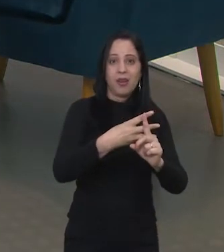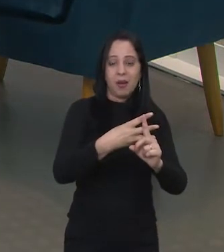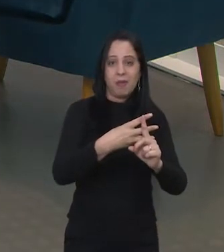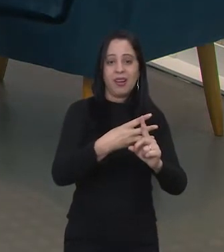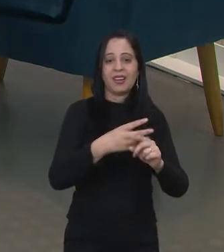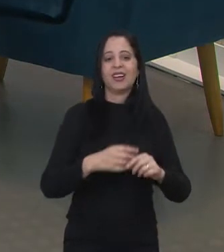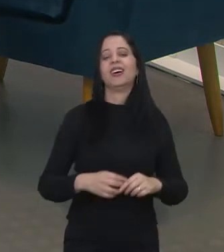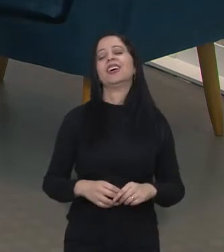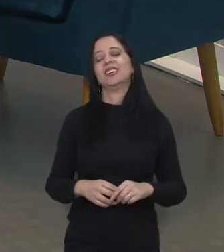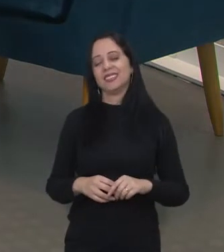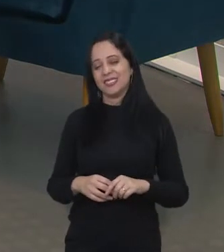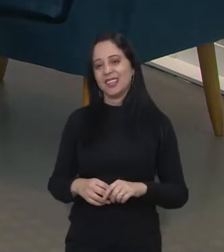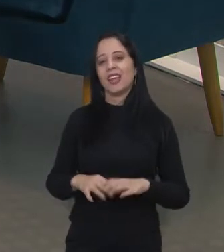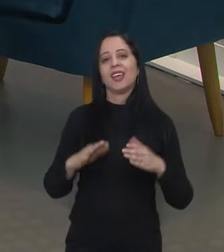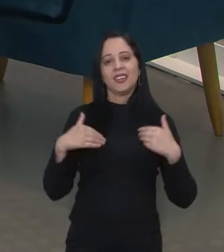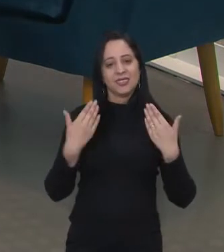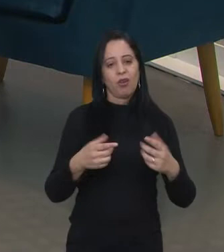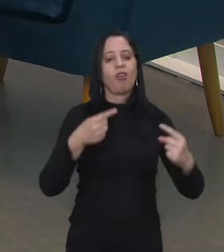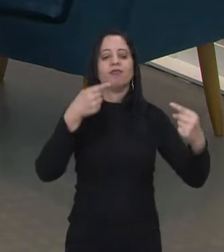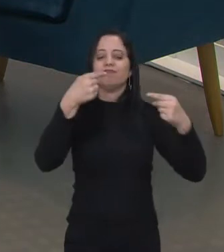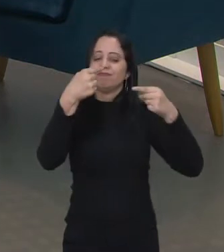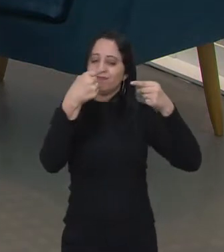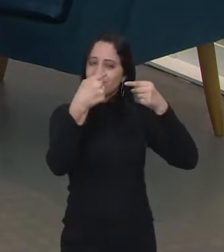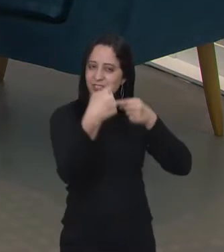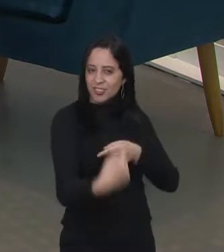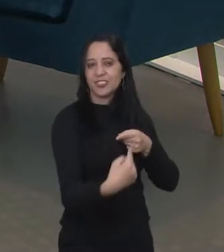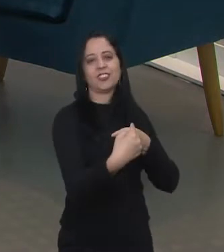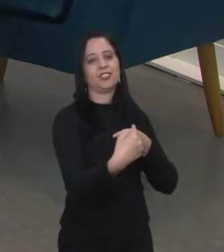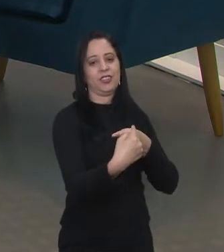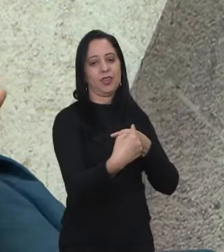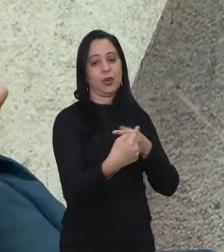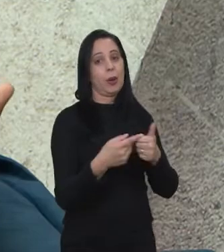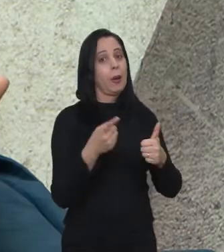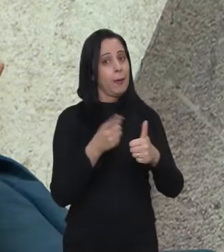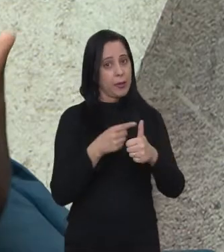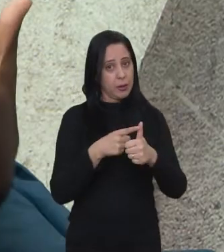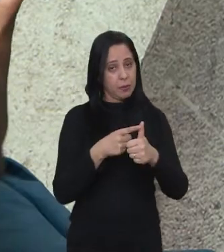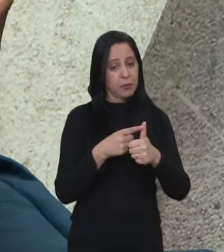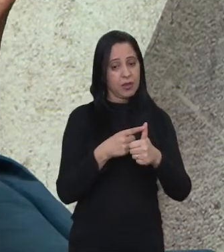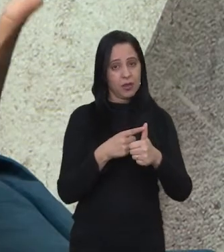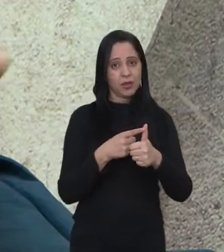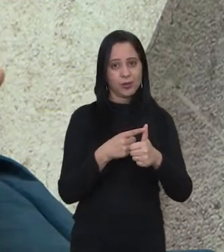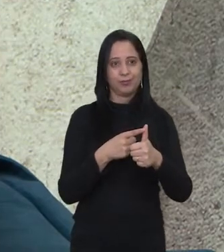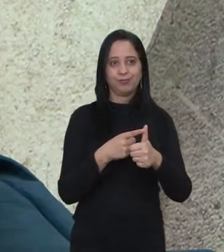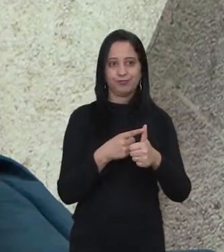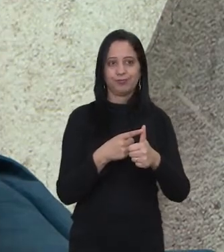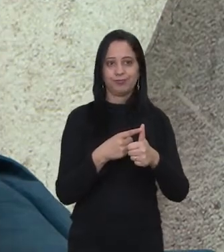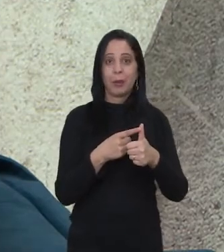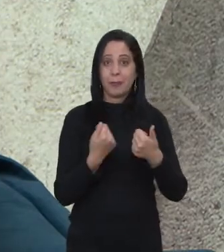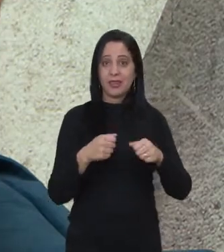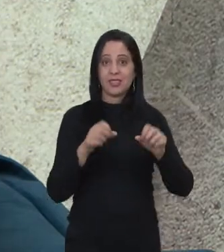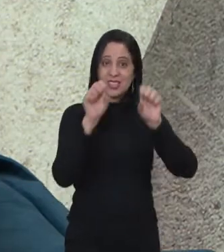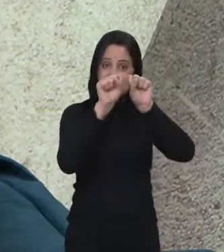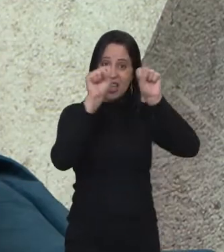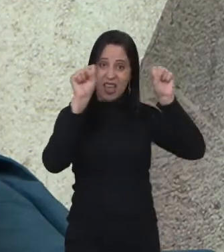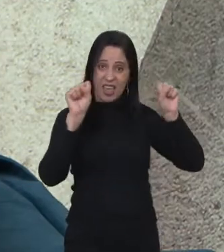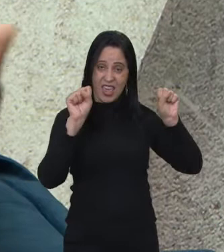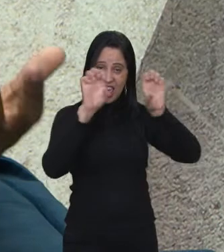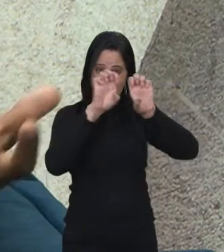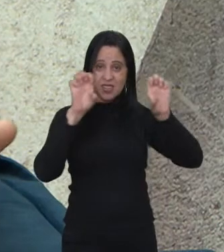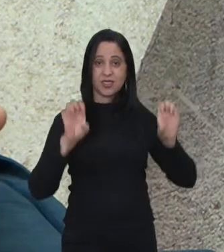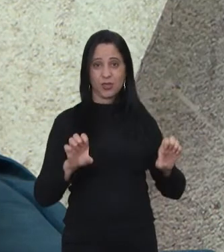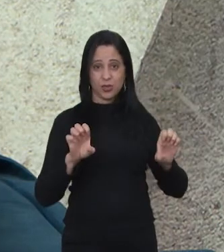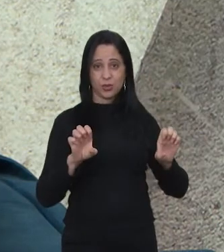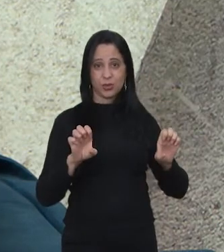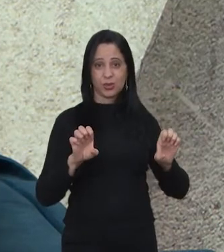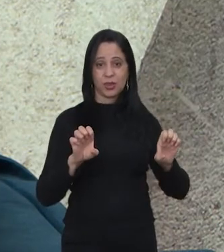para fazer isso? Então, é um grande desafio. Primeiro, nós temos a infraestrutura física e tecnológica, e com